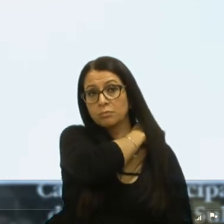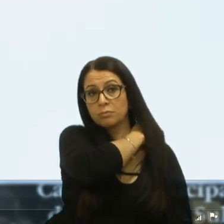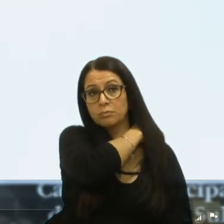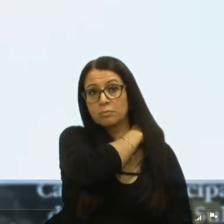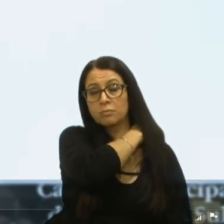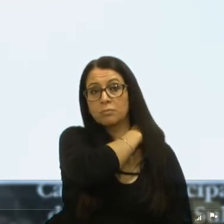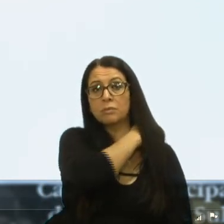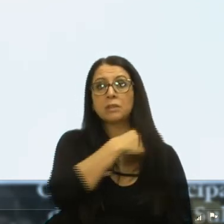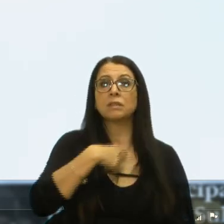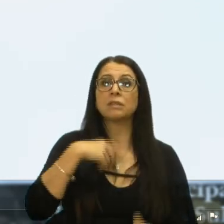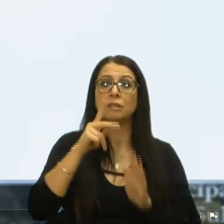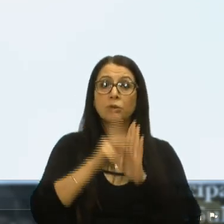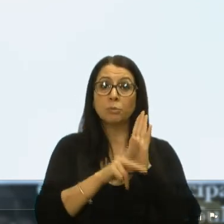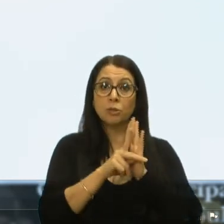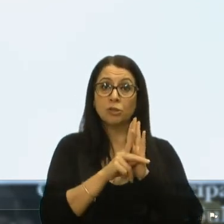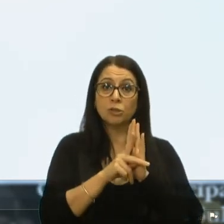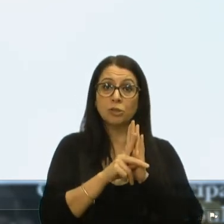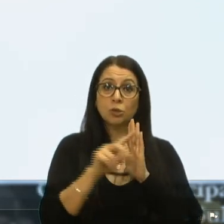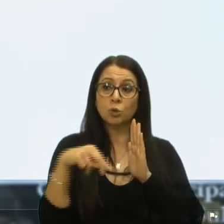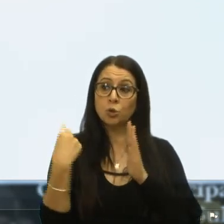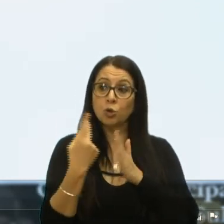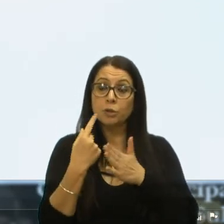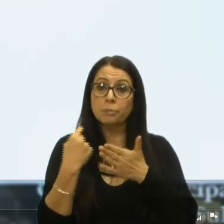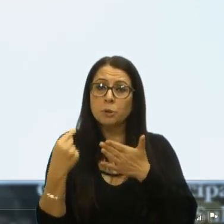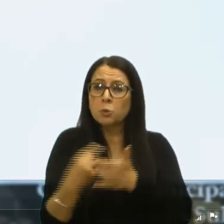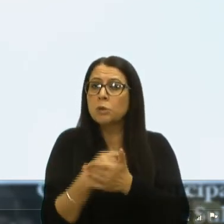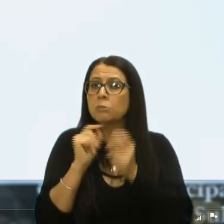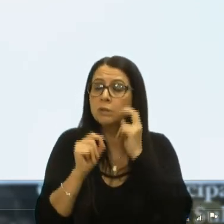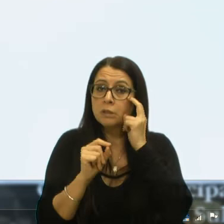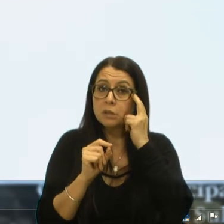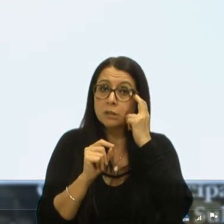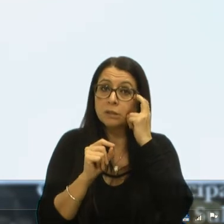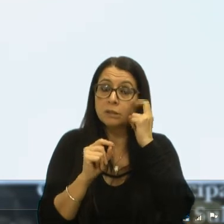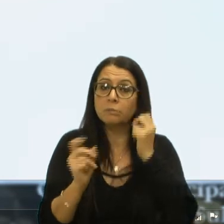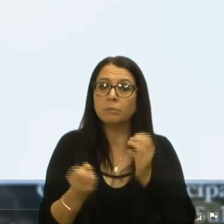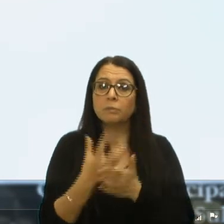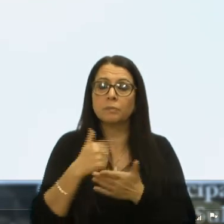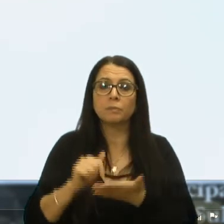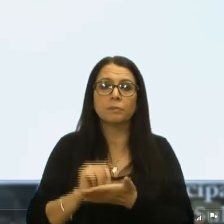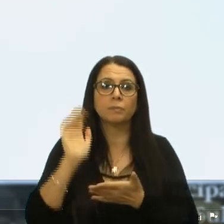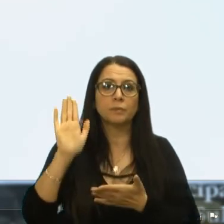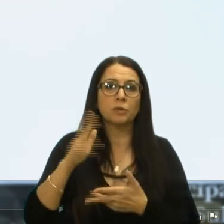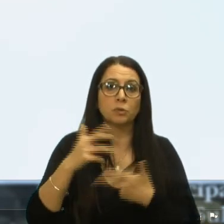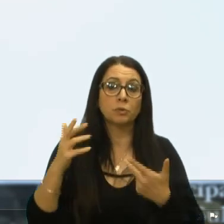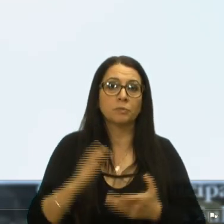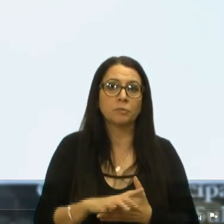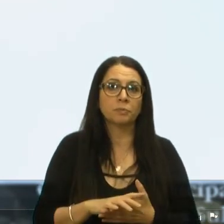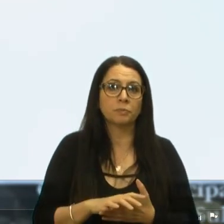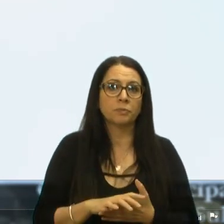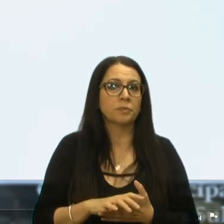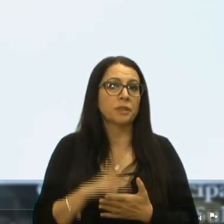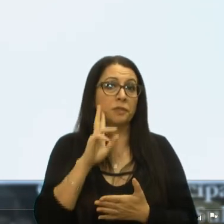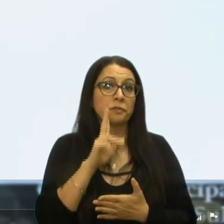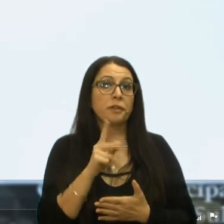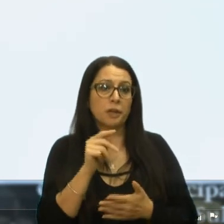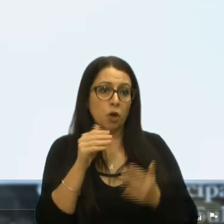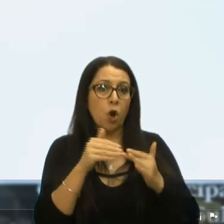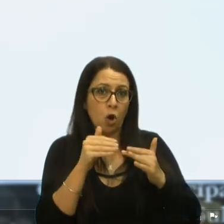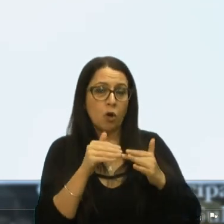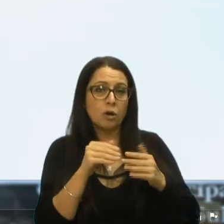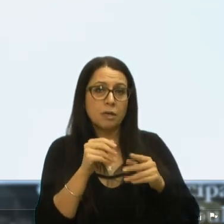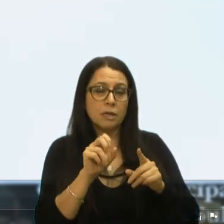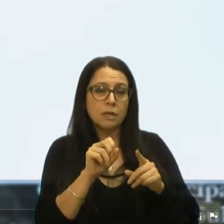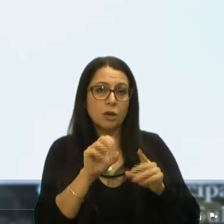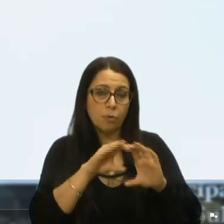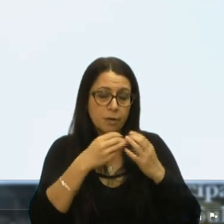se tem um projeto que a gente questionou aqui, por criar outras situações, a gente assina embaixo, a comunidade assina